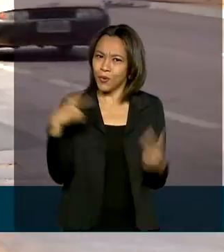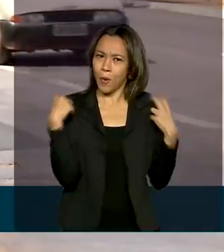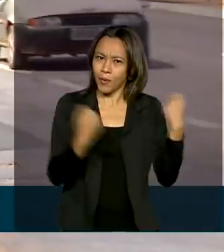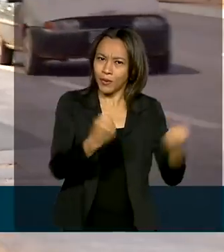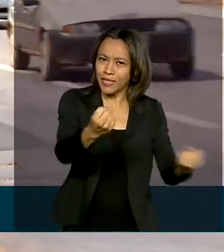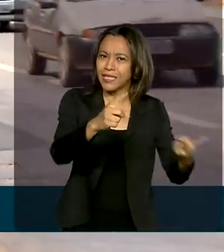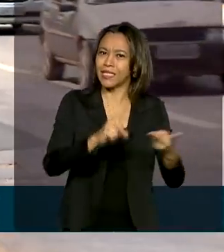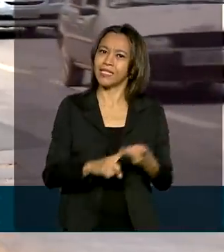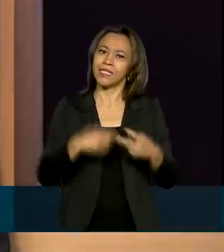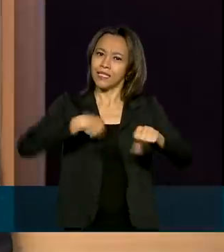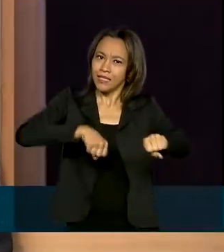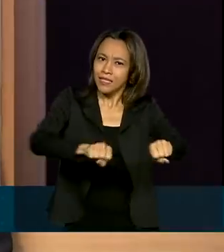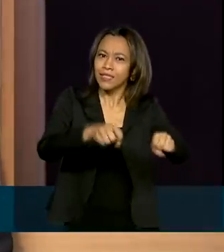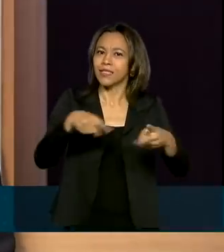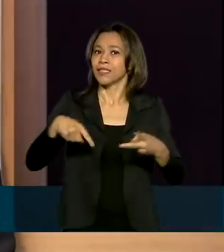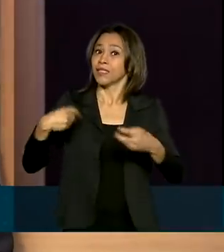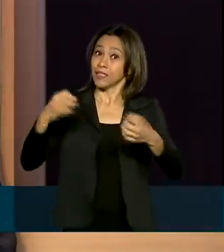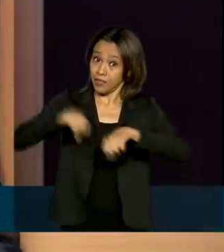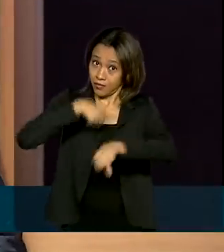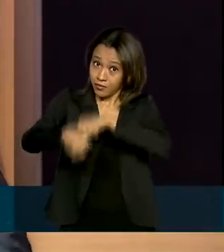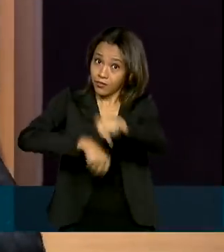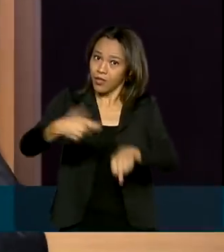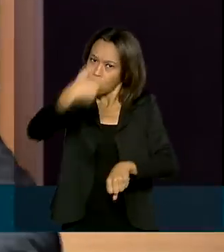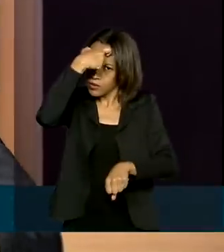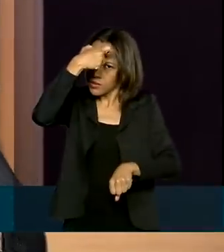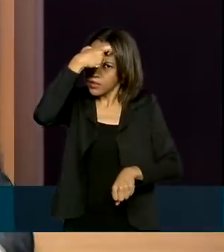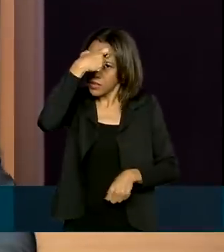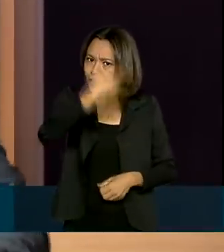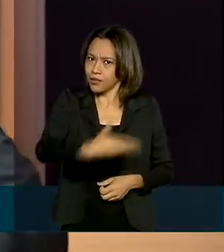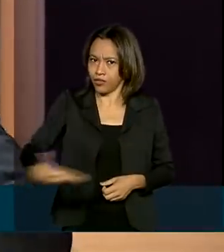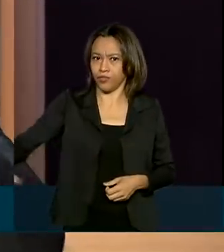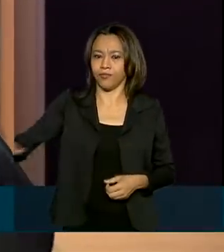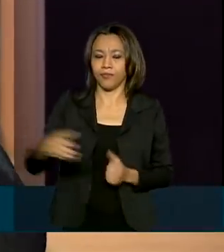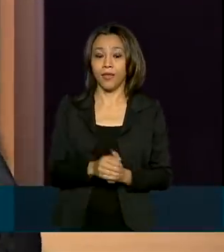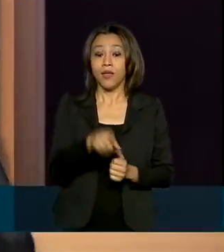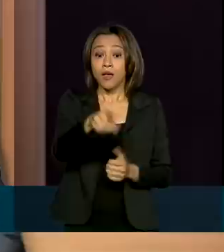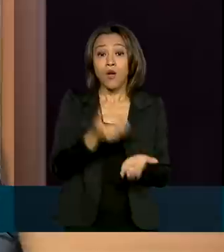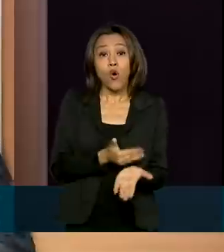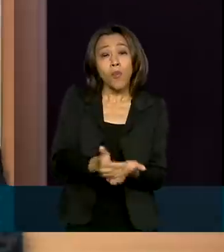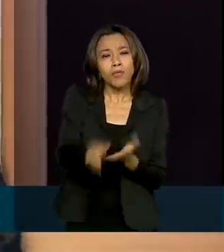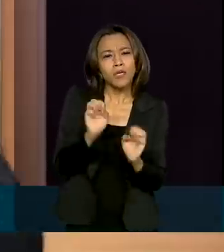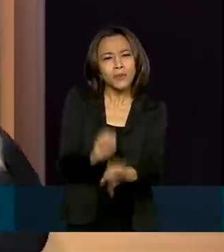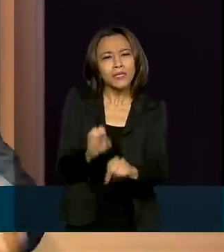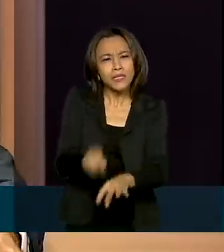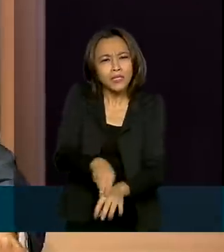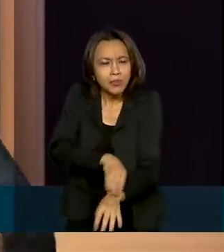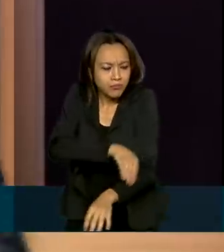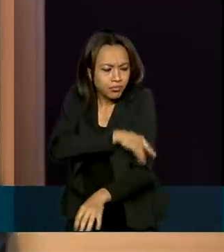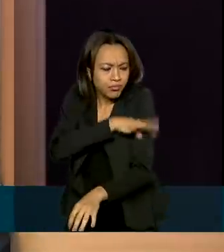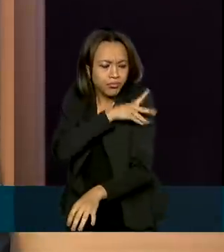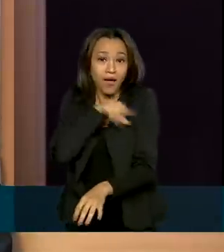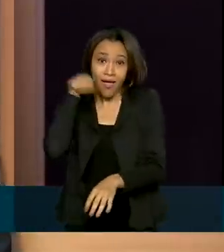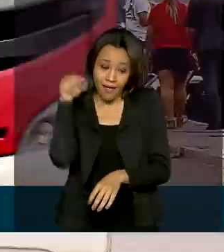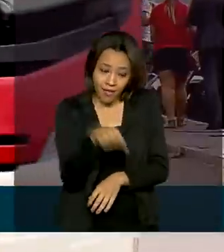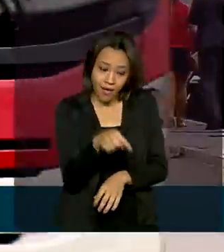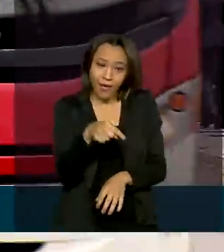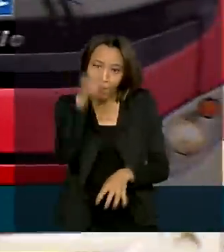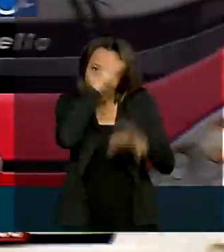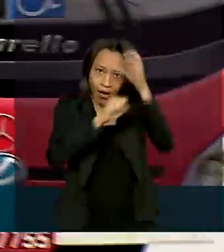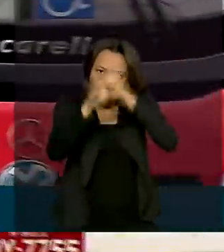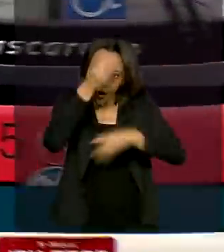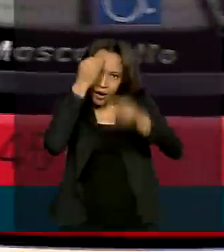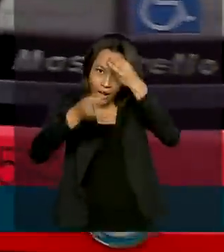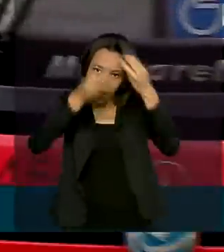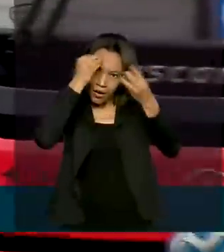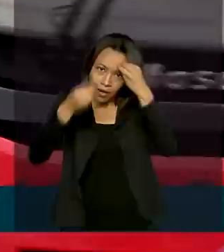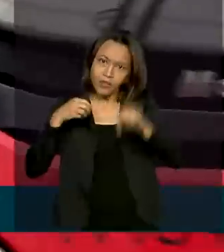pedestres mais conscientes. A educação tem que começar no ensino básico, no ensino fundamental, porque é lá que se forma o cidadão. Além